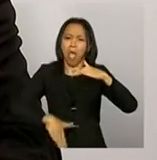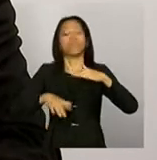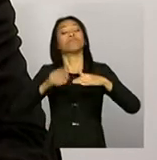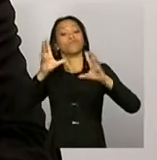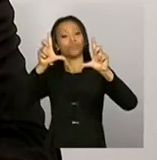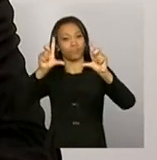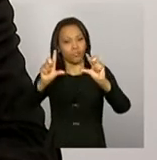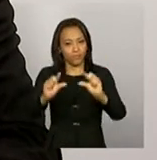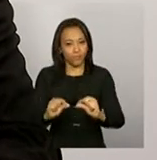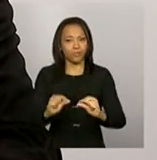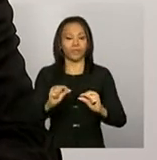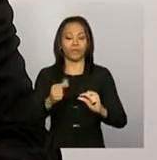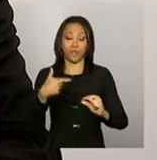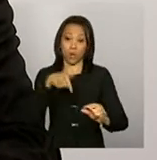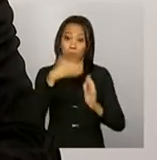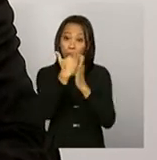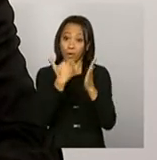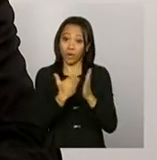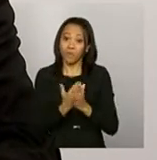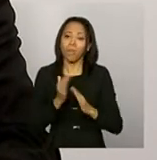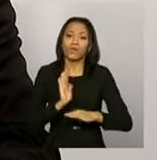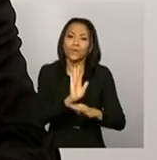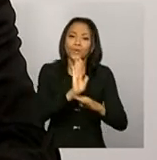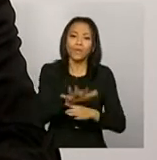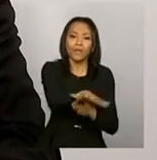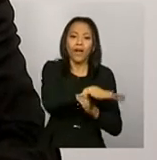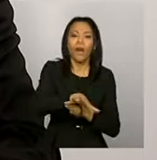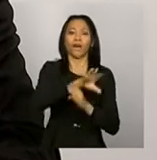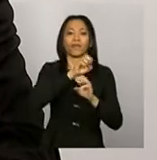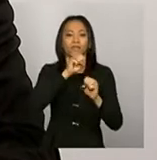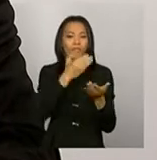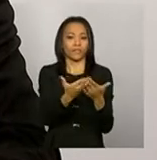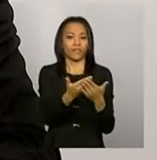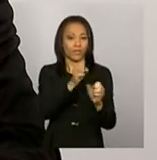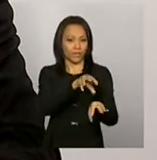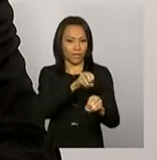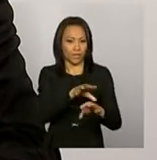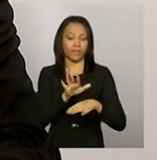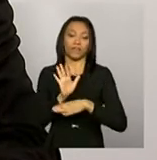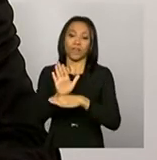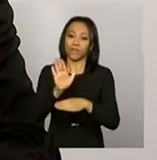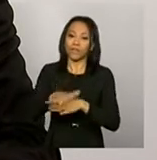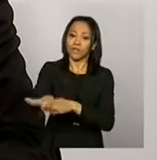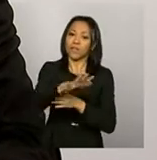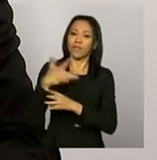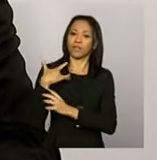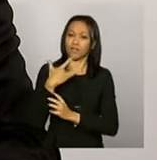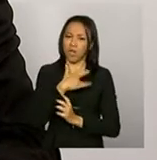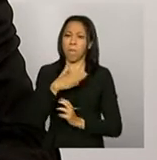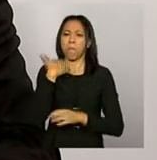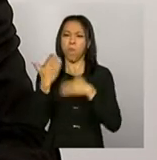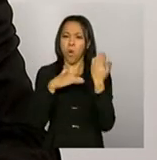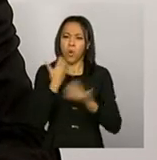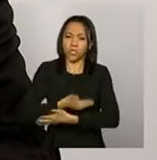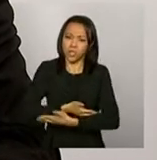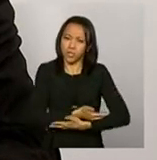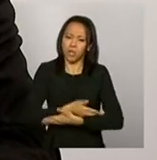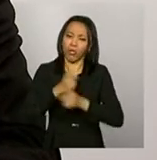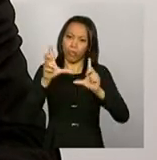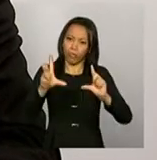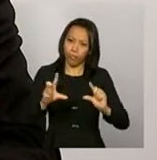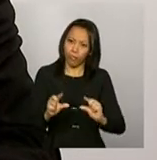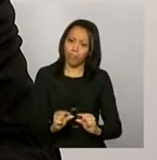impactos muito importantes na área de educação, na área de saúde, reduziu a mortalidade infantil, melhorou o desempenho das crianças.